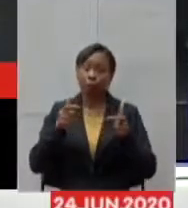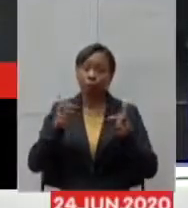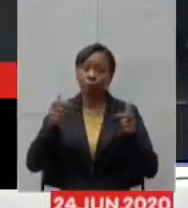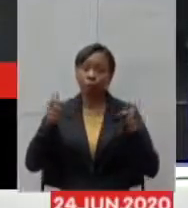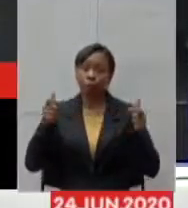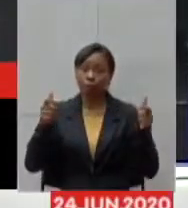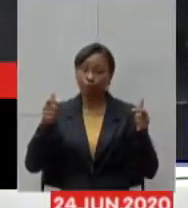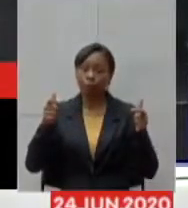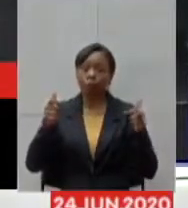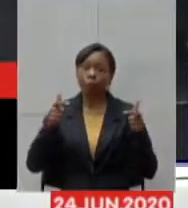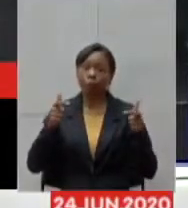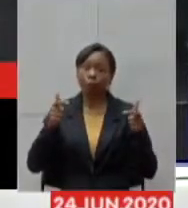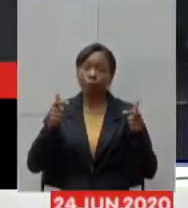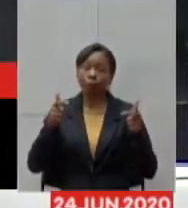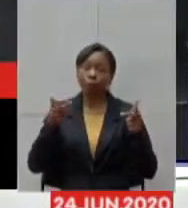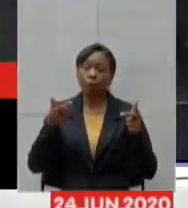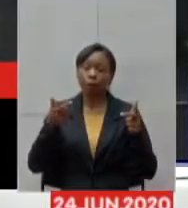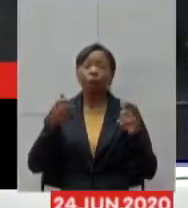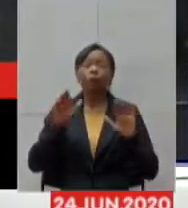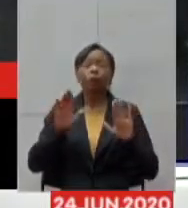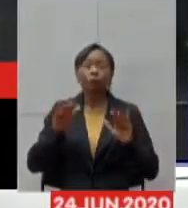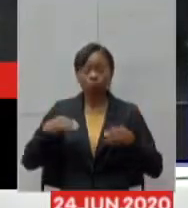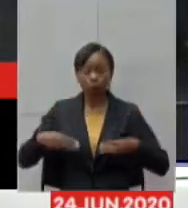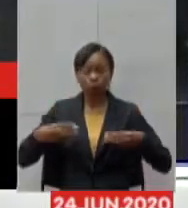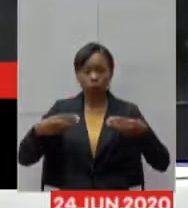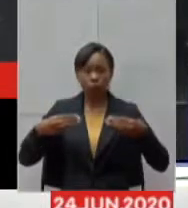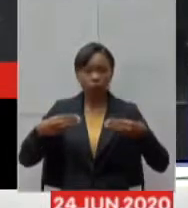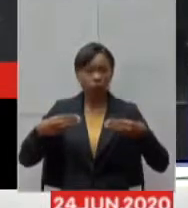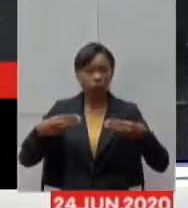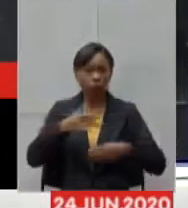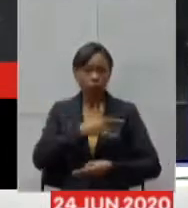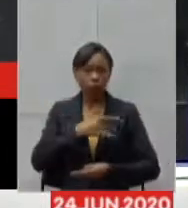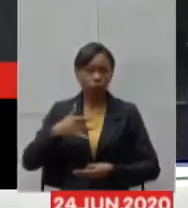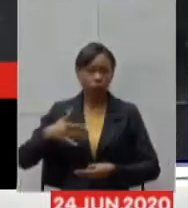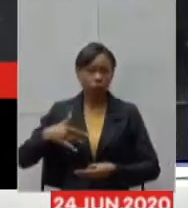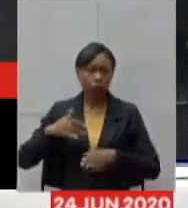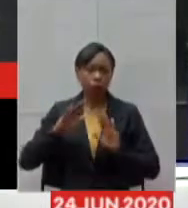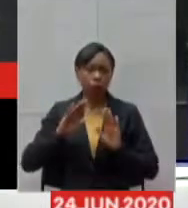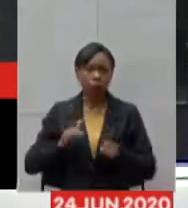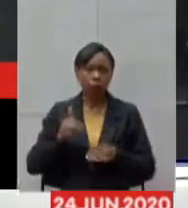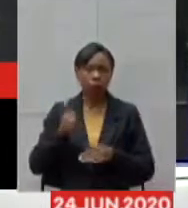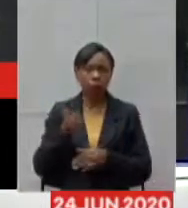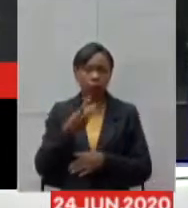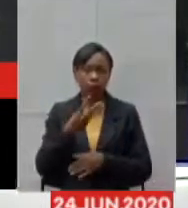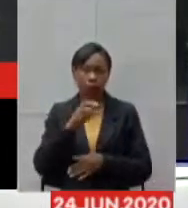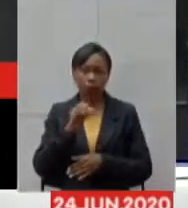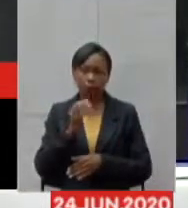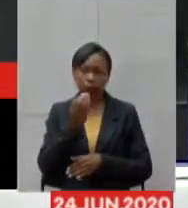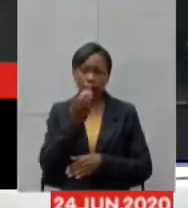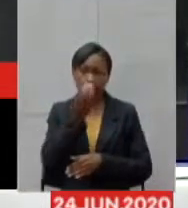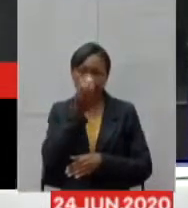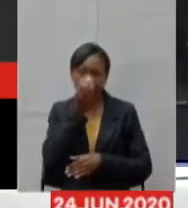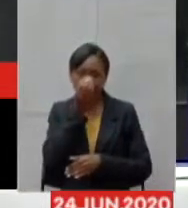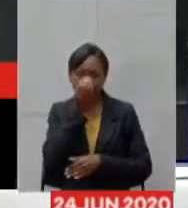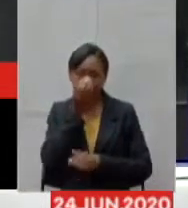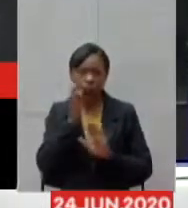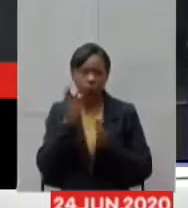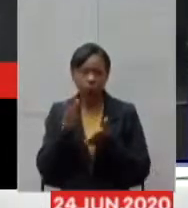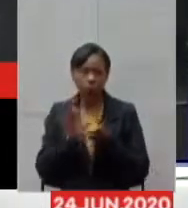e o Ministério da Saúde já nos enviou 130 respiradores e 20 de